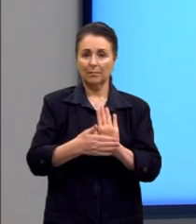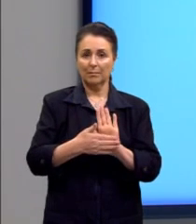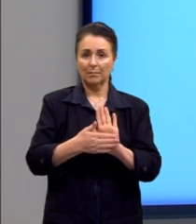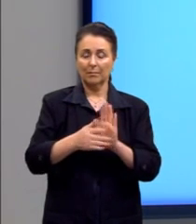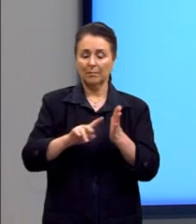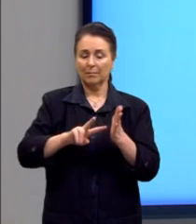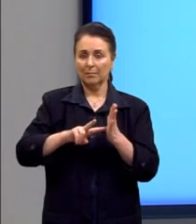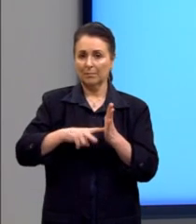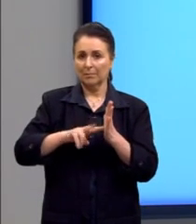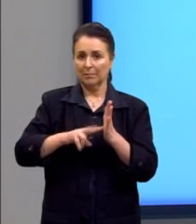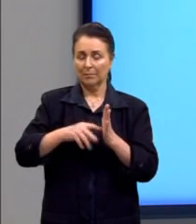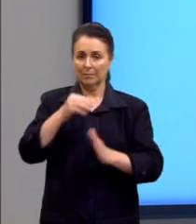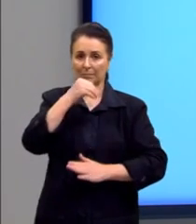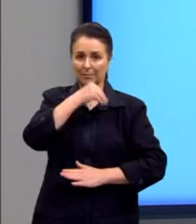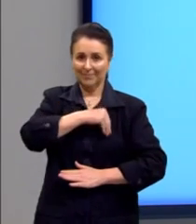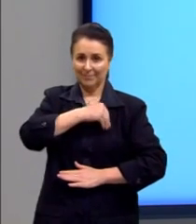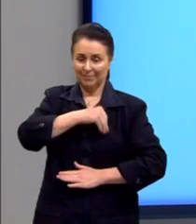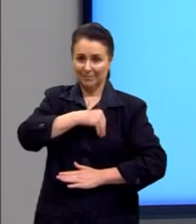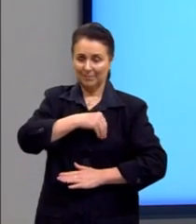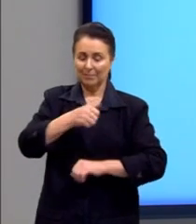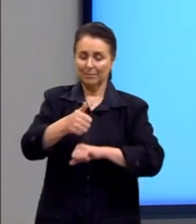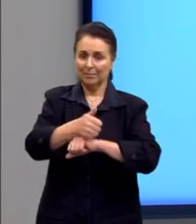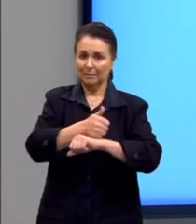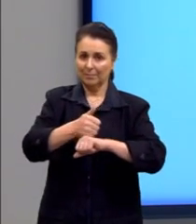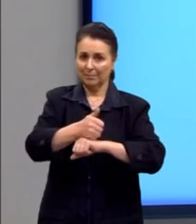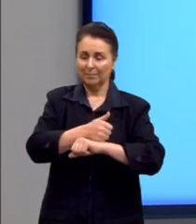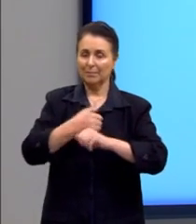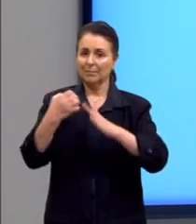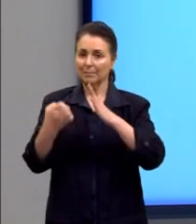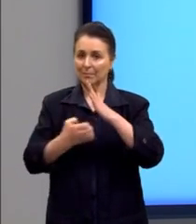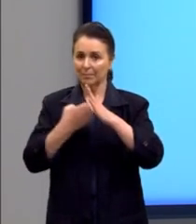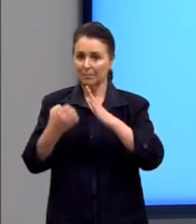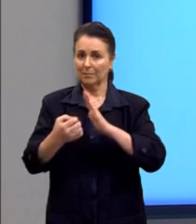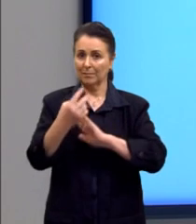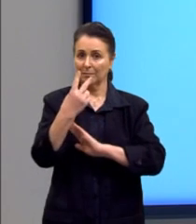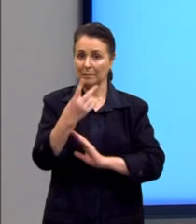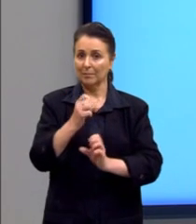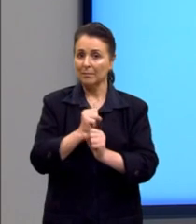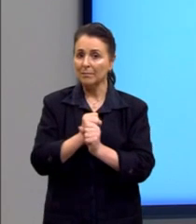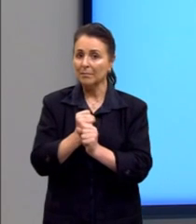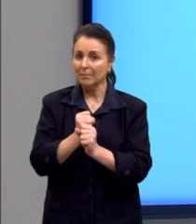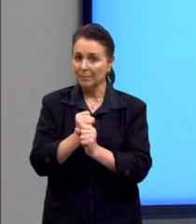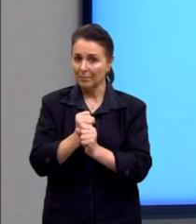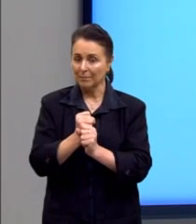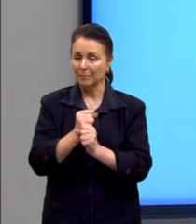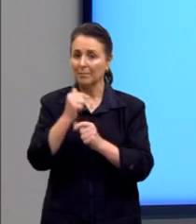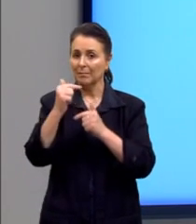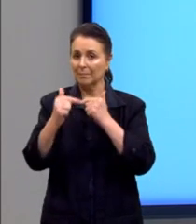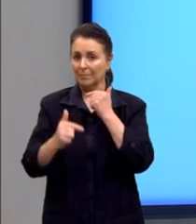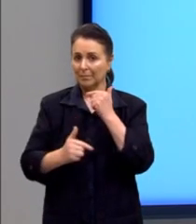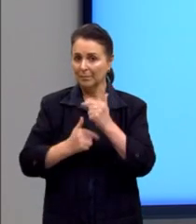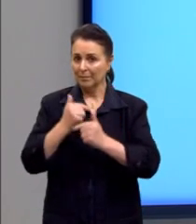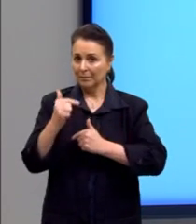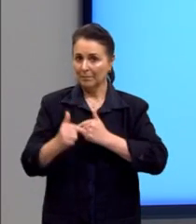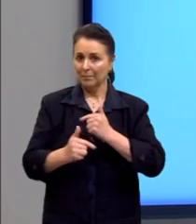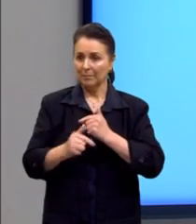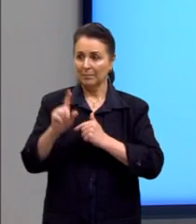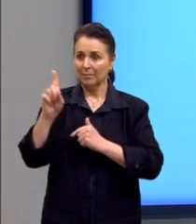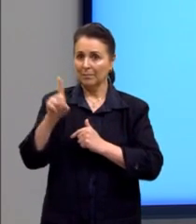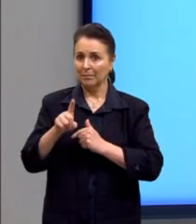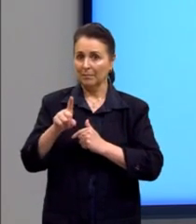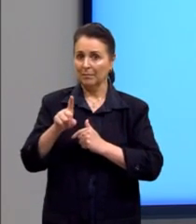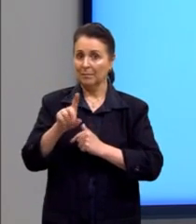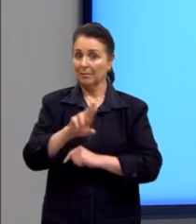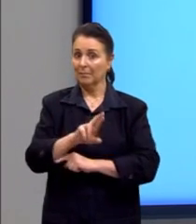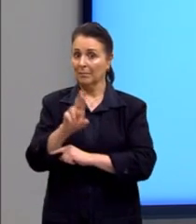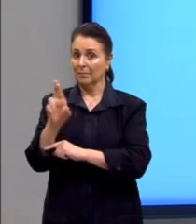sindicato, o salário de um profissional de empresa com dois anos de tempo de serviço será em reais,